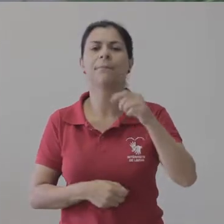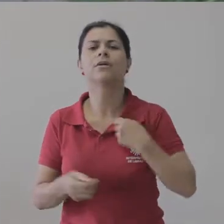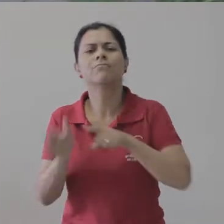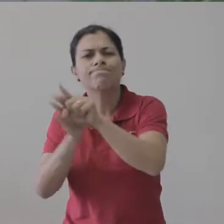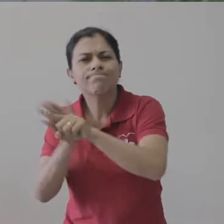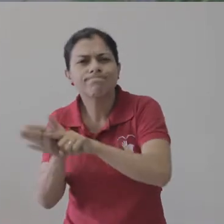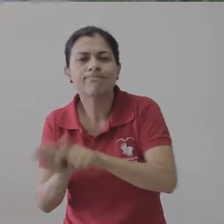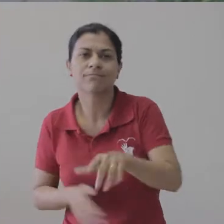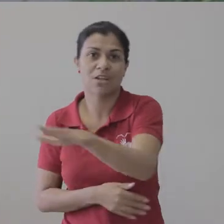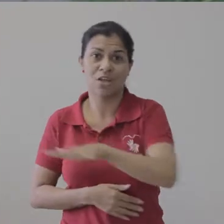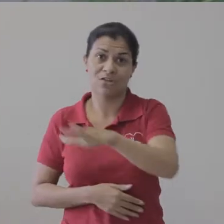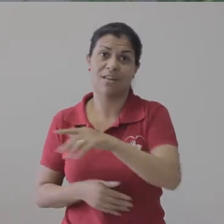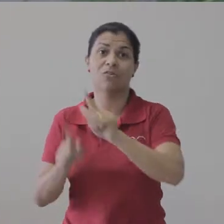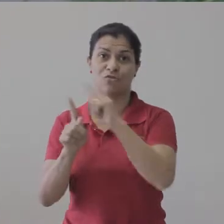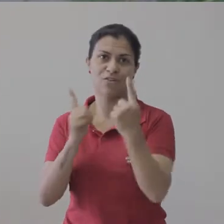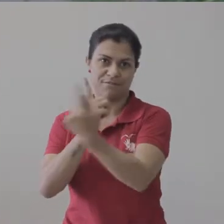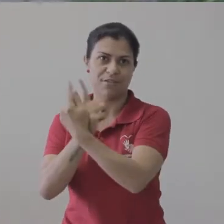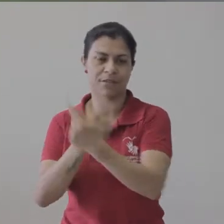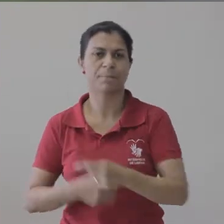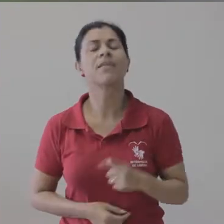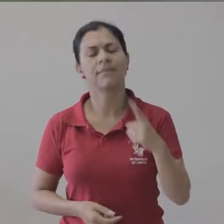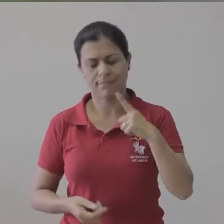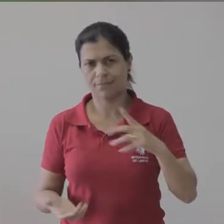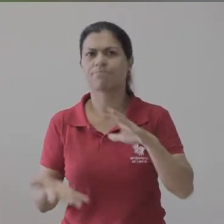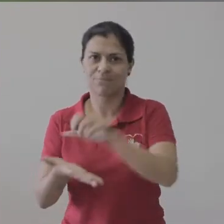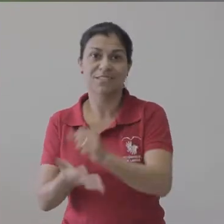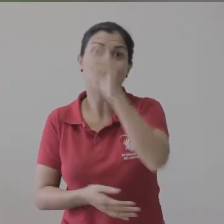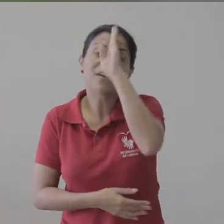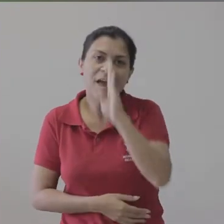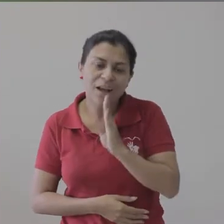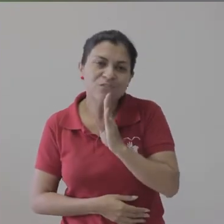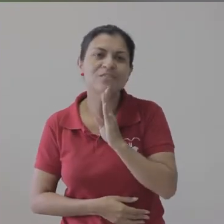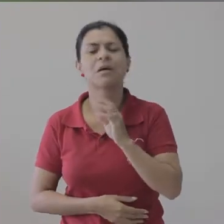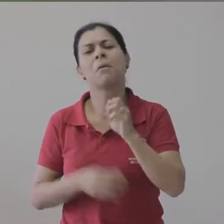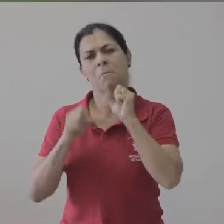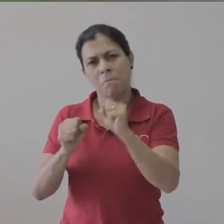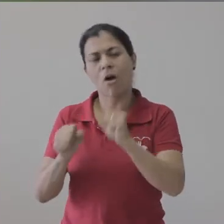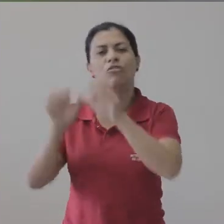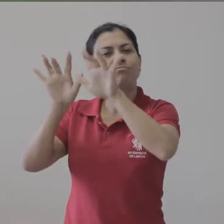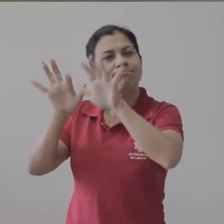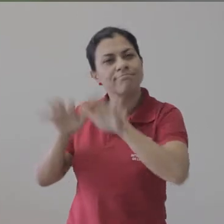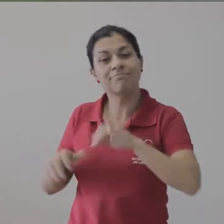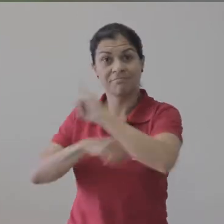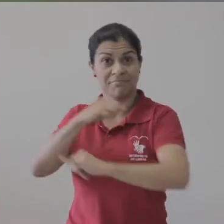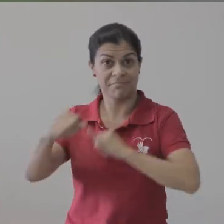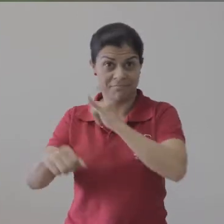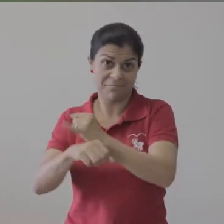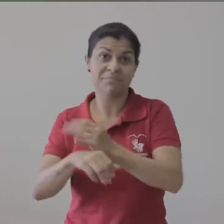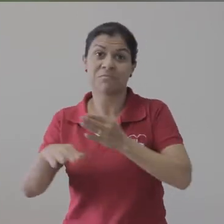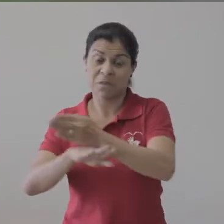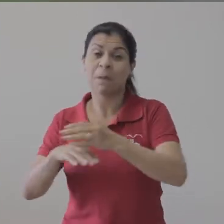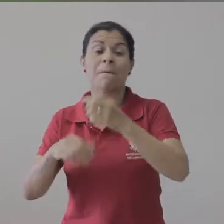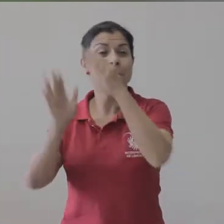Urbanos e Regionais do Departamento de Geografia. As inscrições são gratuitas e devem ser feitas por meio de formulário online.